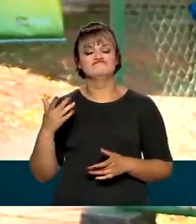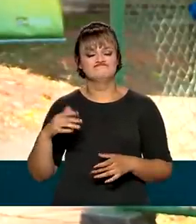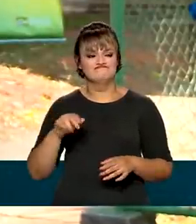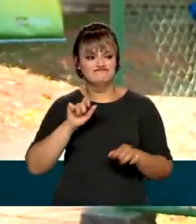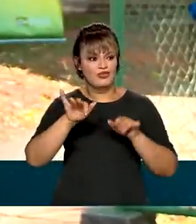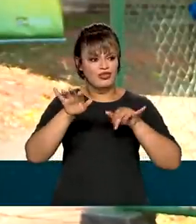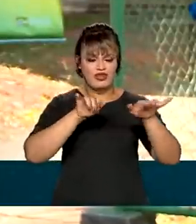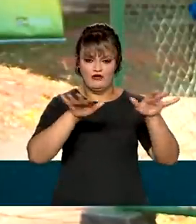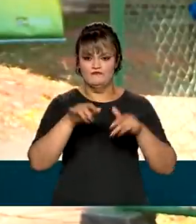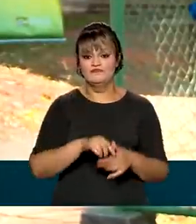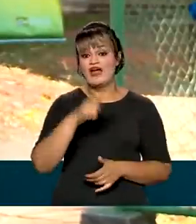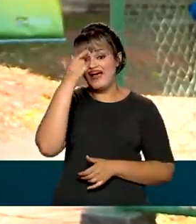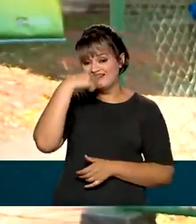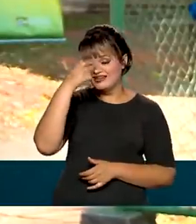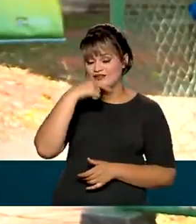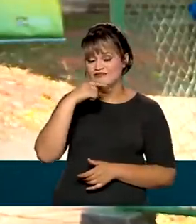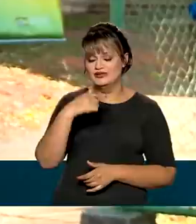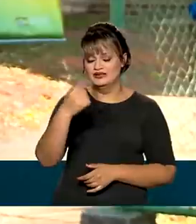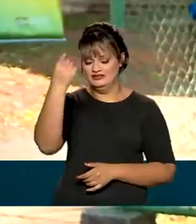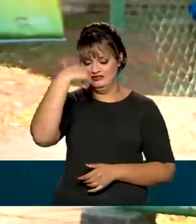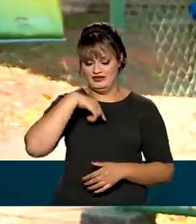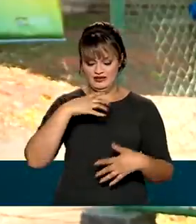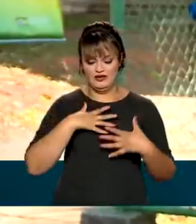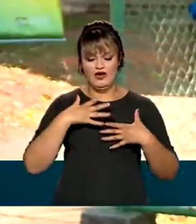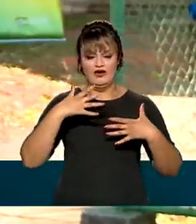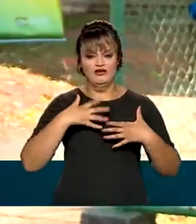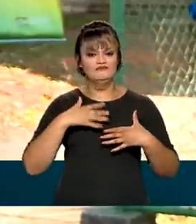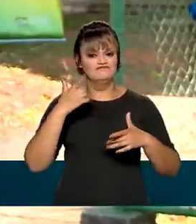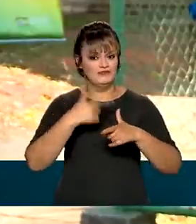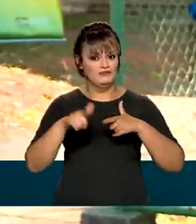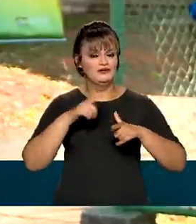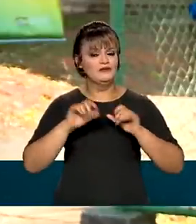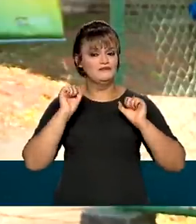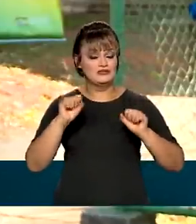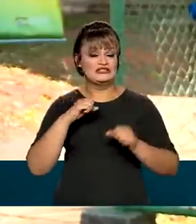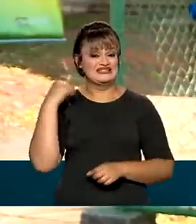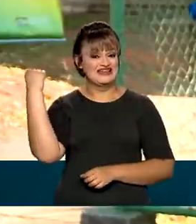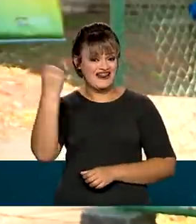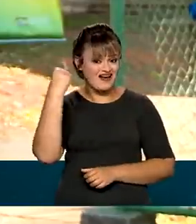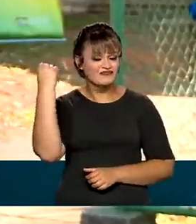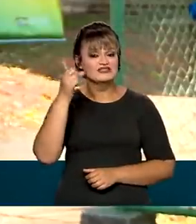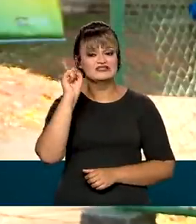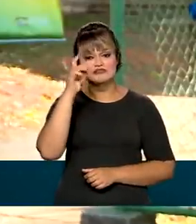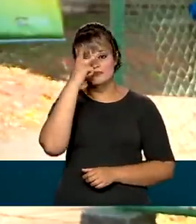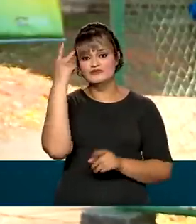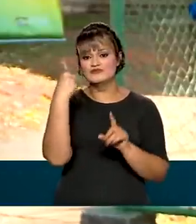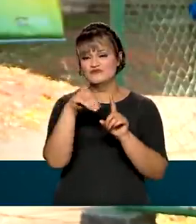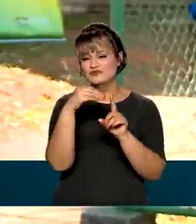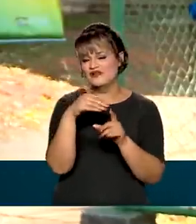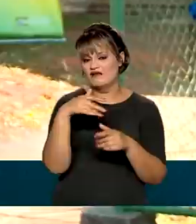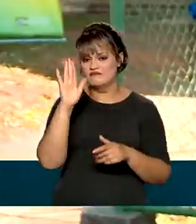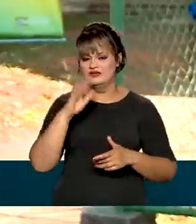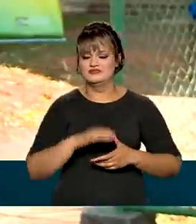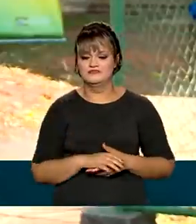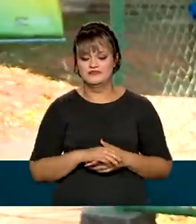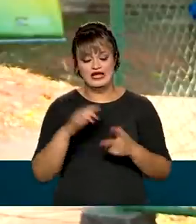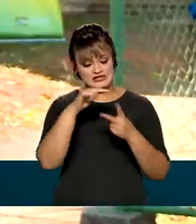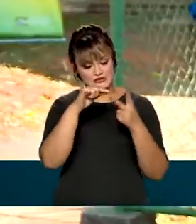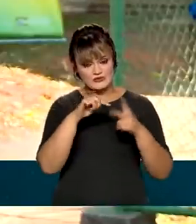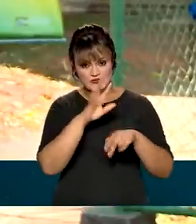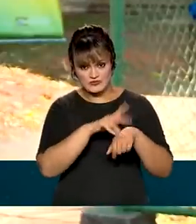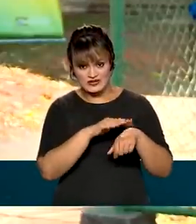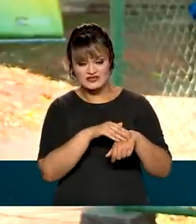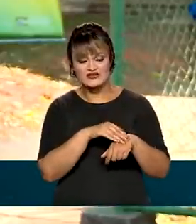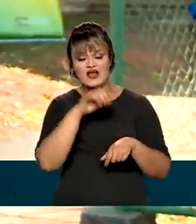Já a gripe afeta o sistema respiratório. Pode ser mais grave em pessoas vulneráveis. As duas são